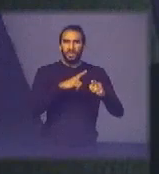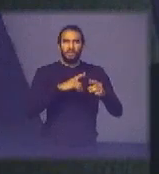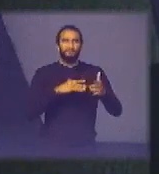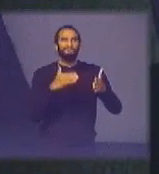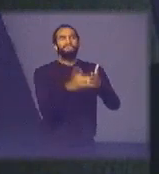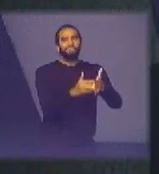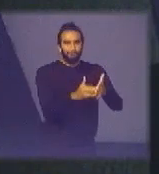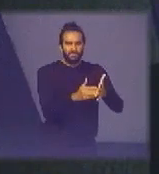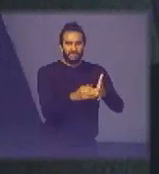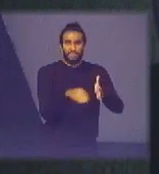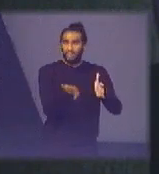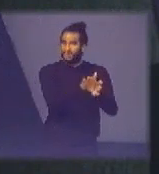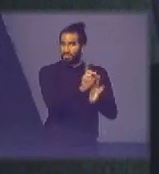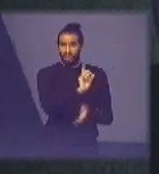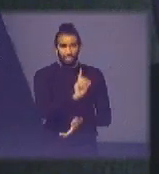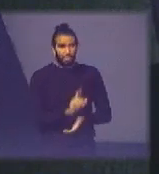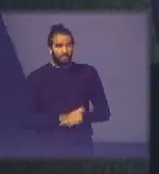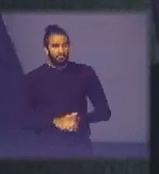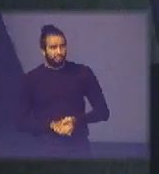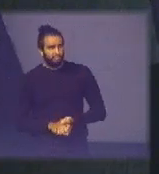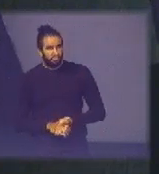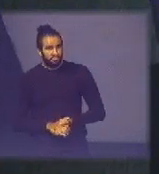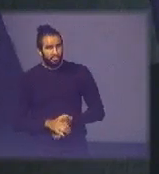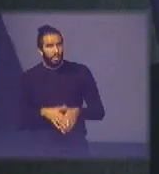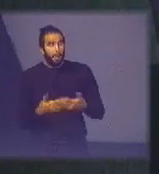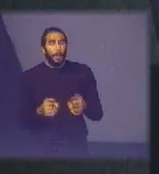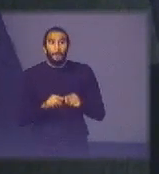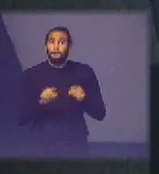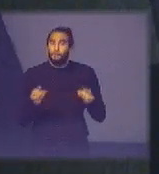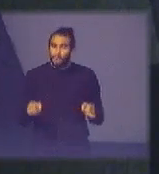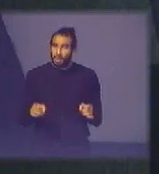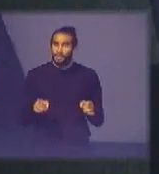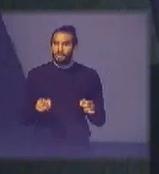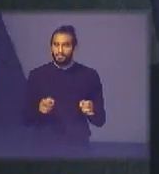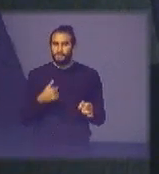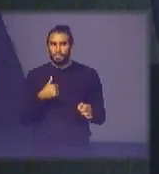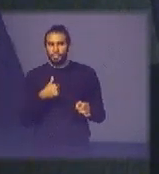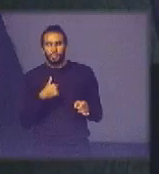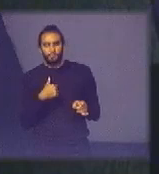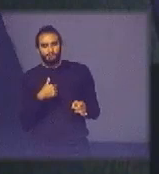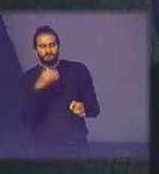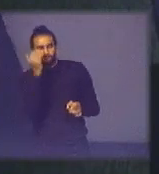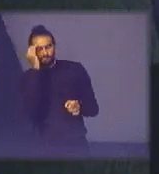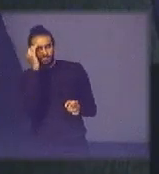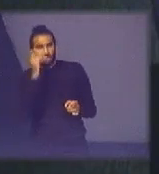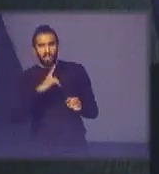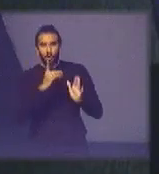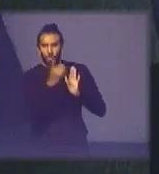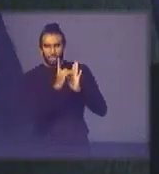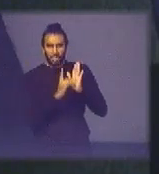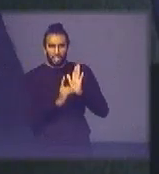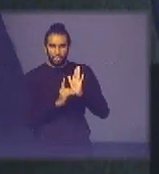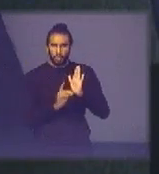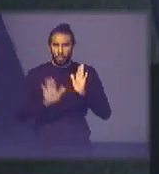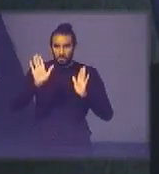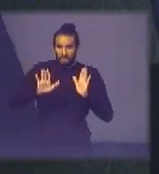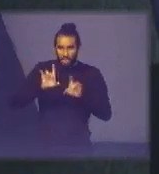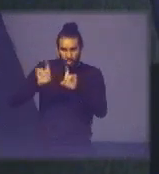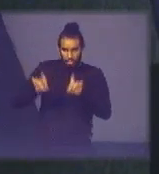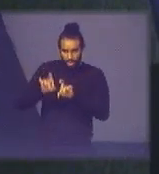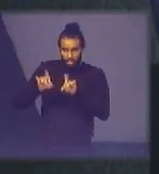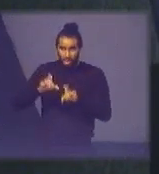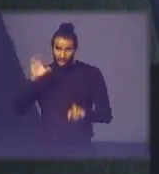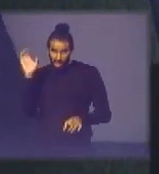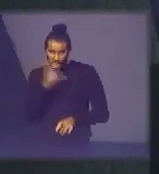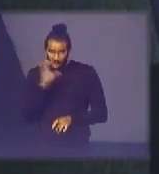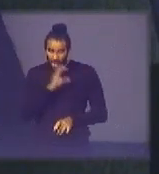ele não chega mas e aí foi a grande sacada que a gente teve num novo decreto do pregão eletrônico que vai passar a VG no dia